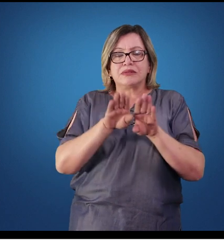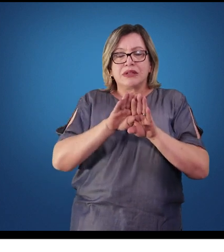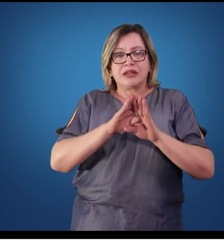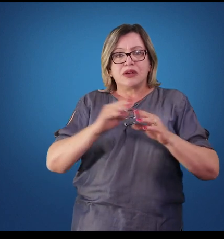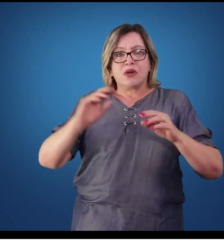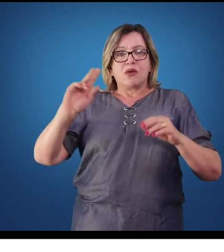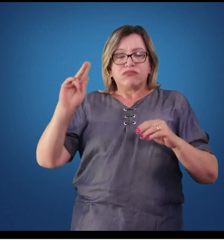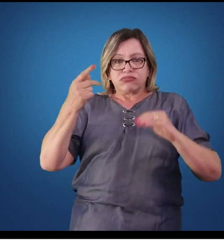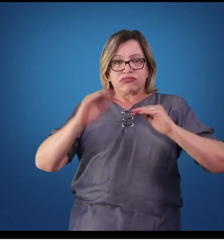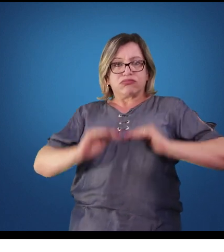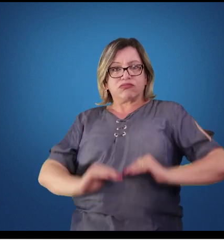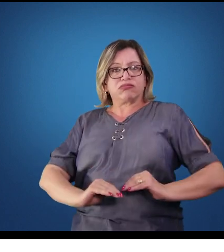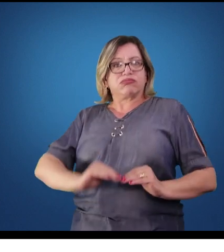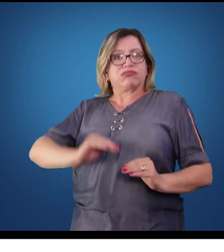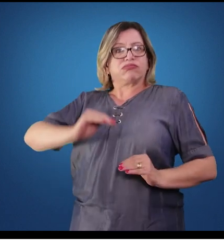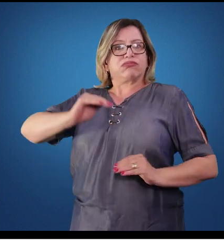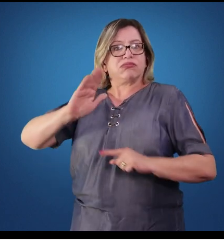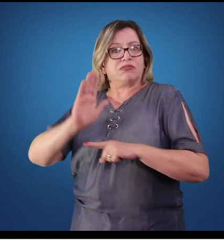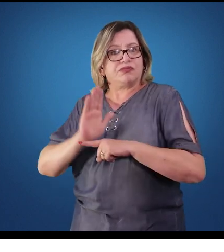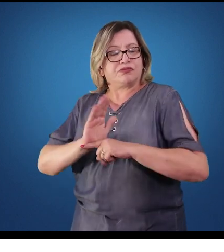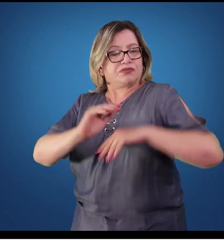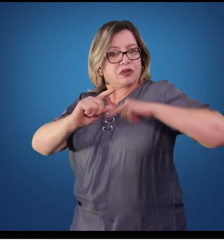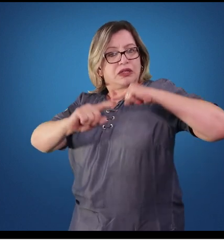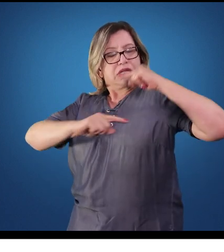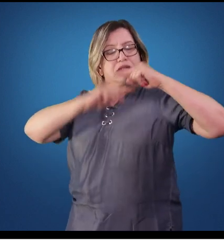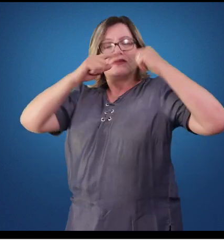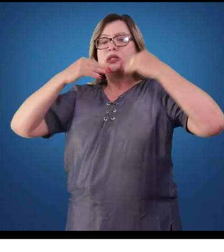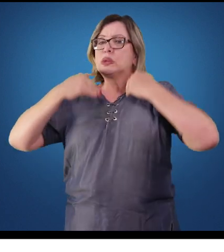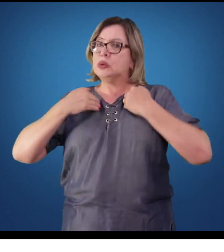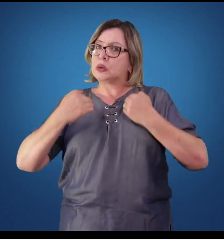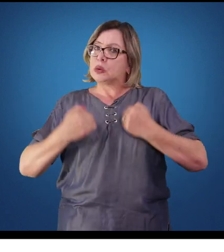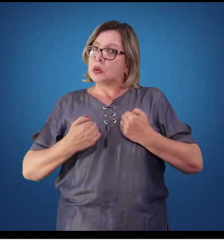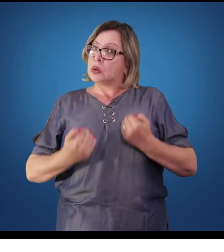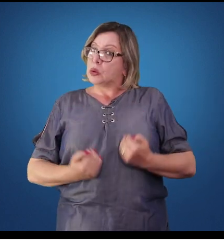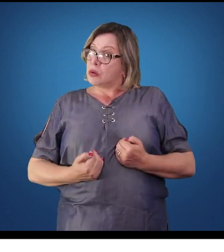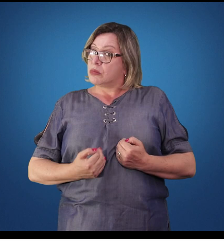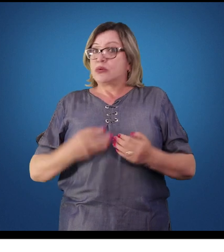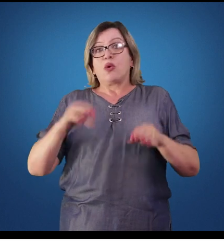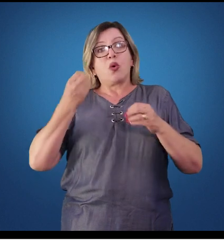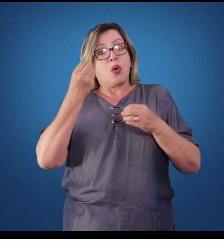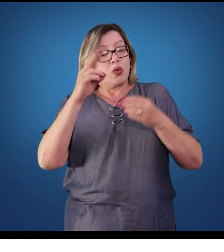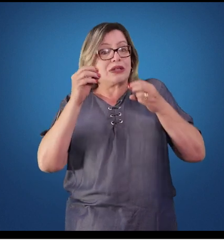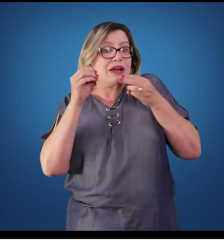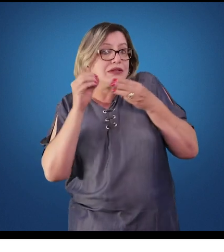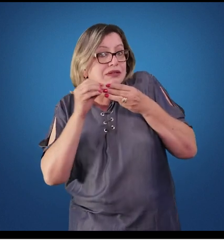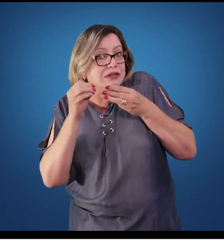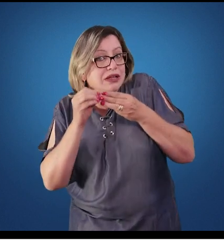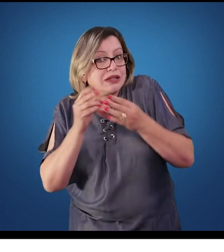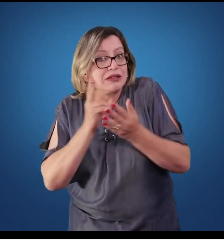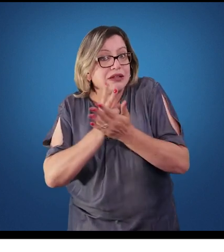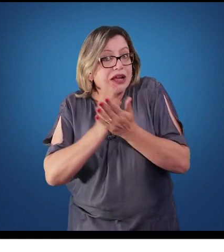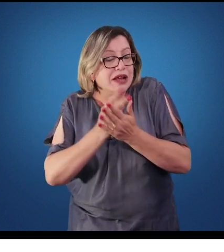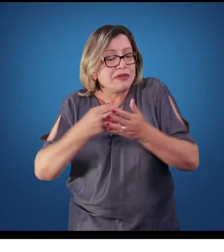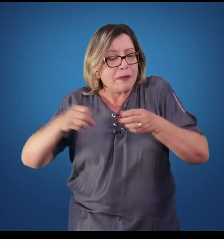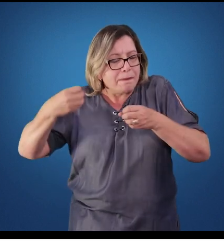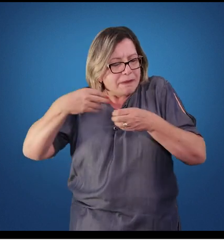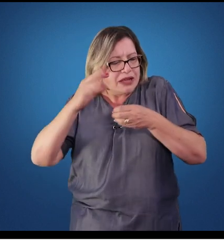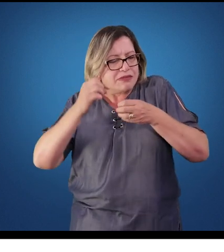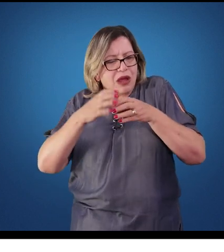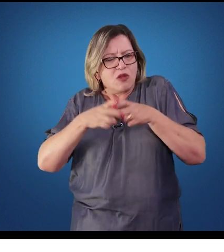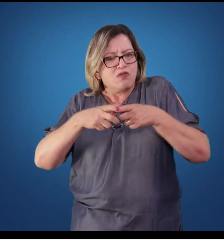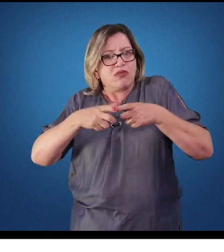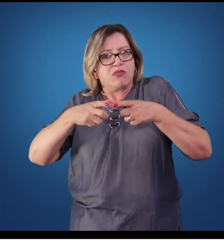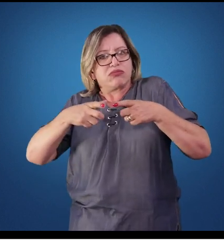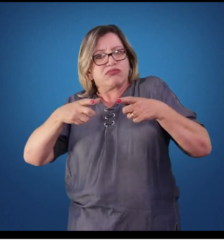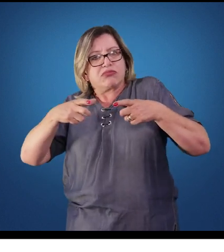crescimento ajuda o desenvolvimento corporal ou das células ou dos órgãos, aumentando tanto o número de células como o